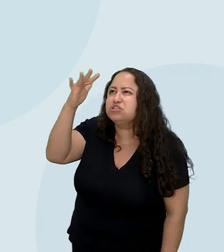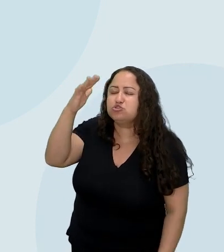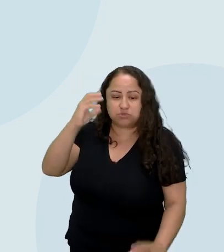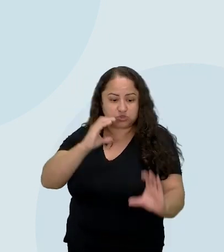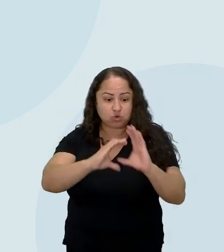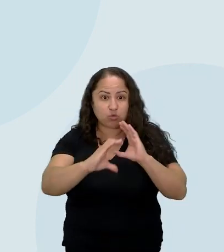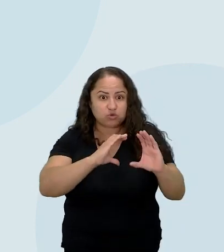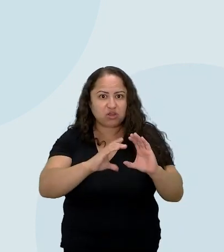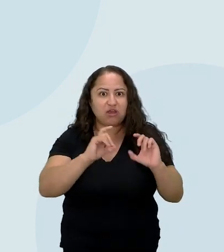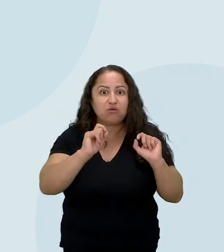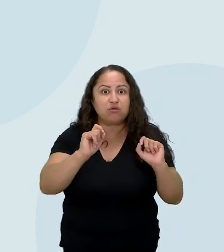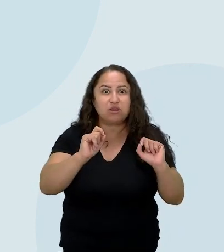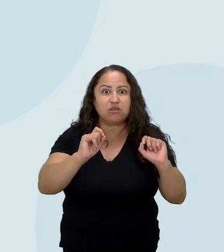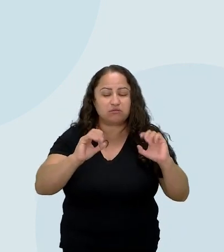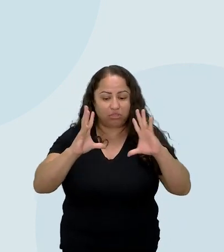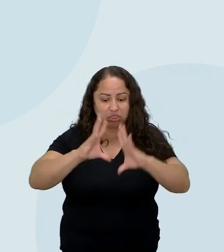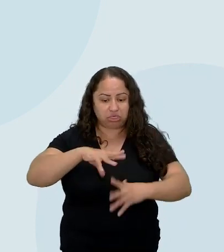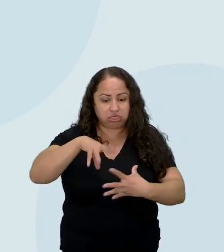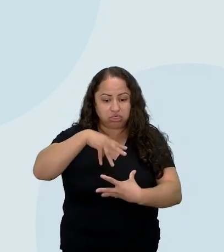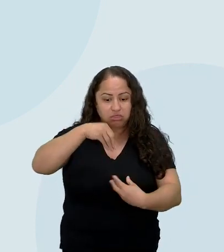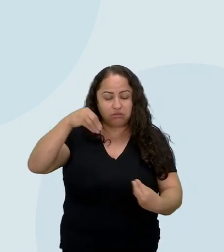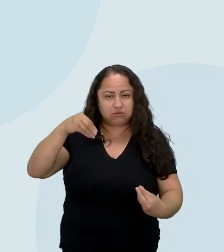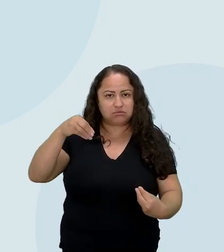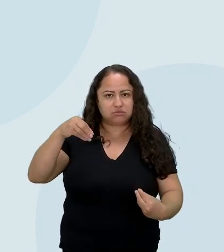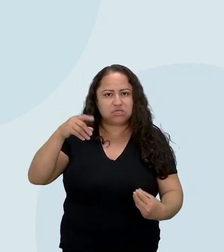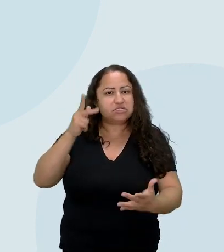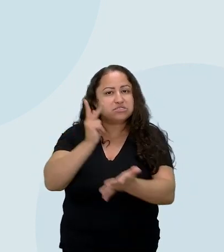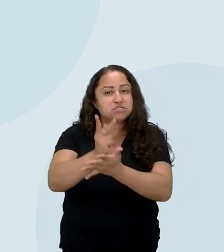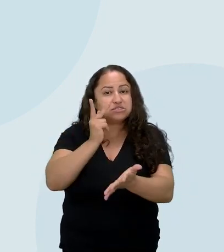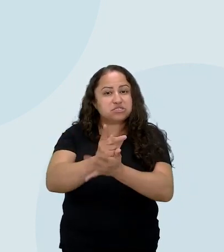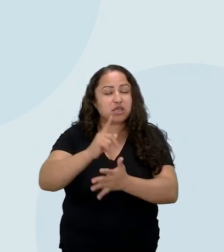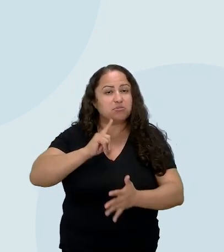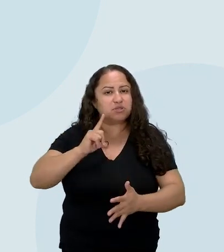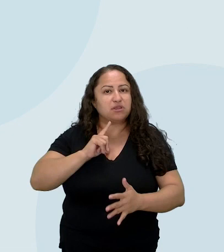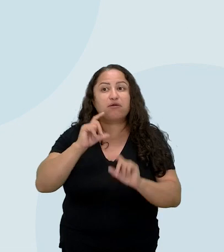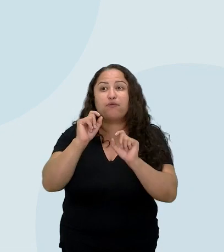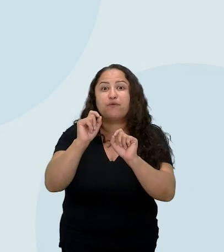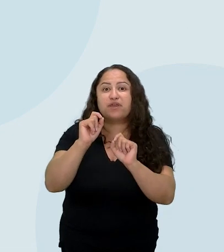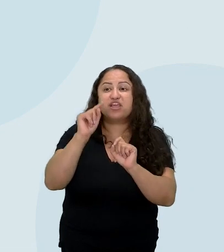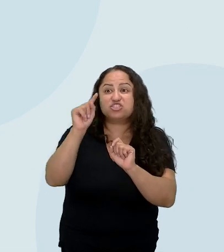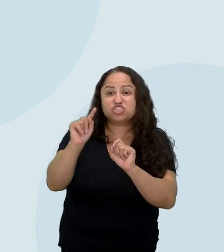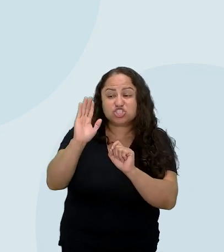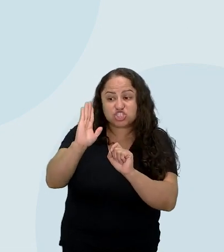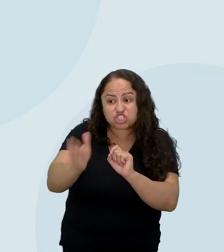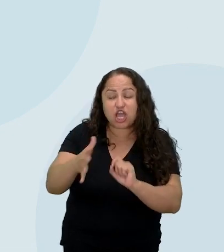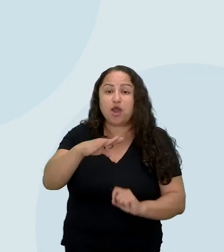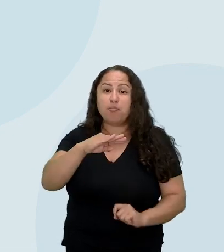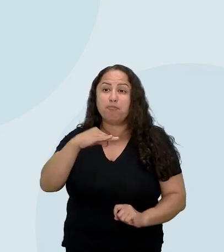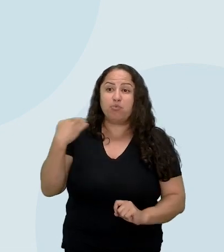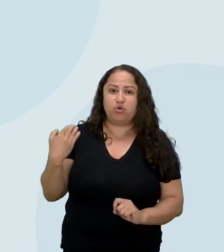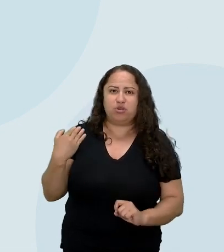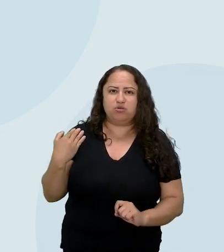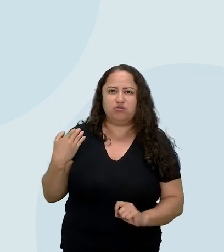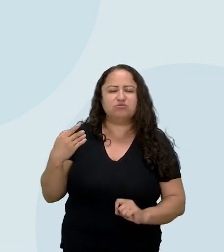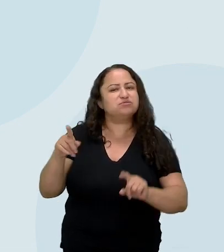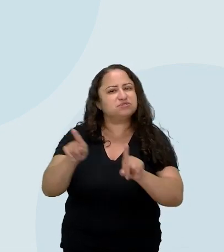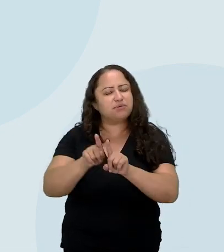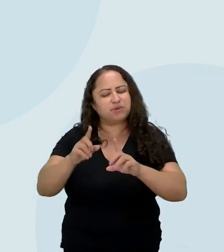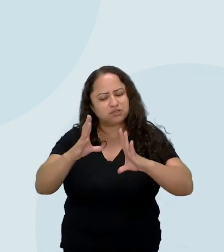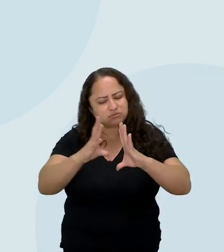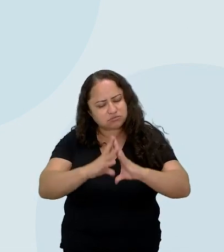invisíveis, de manter um laço constante com os finados, de cuidar, de curar?